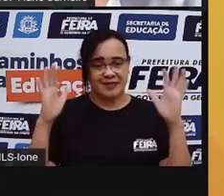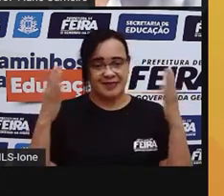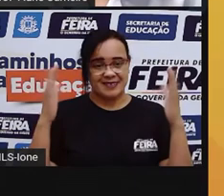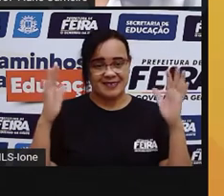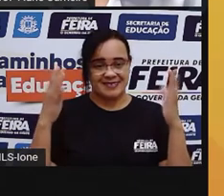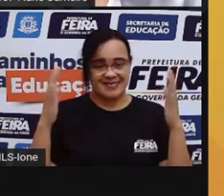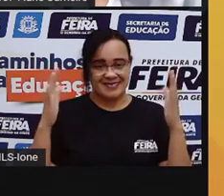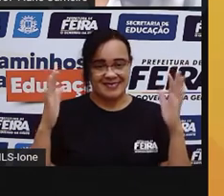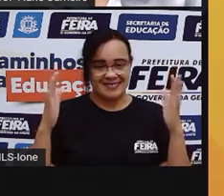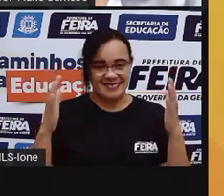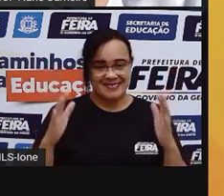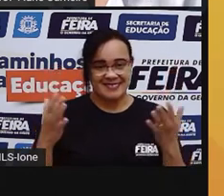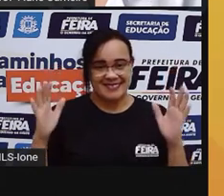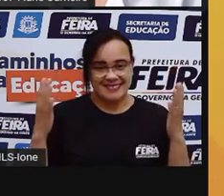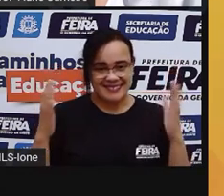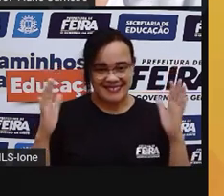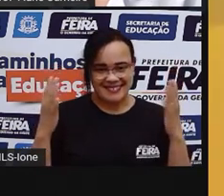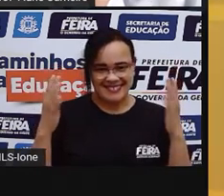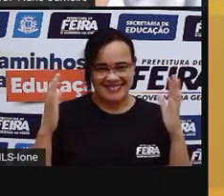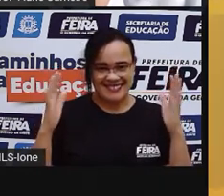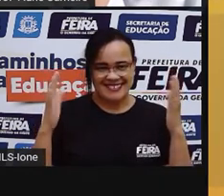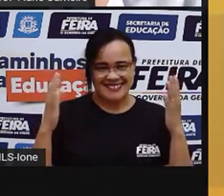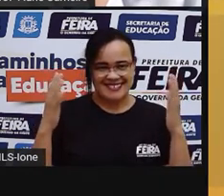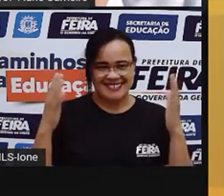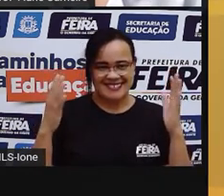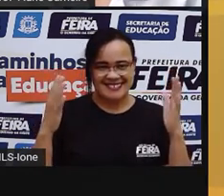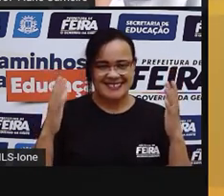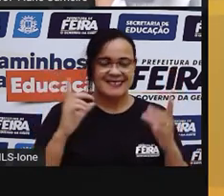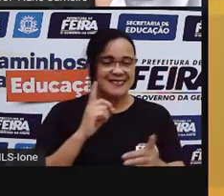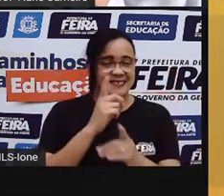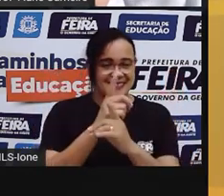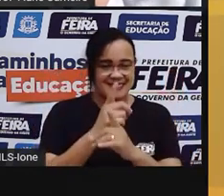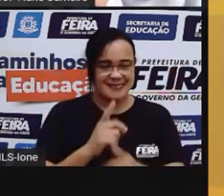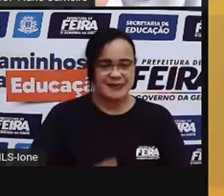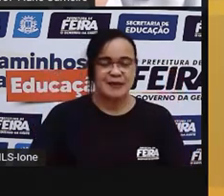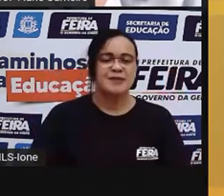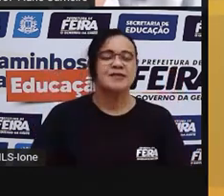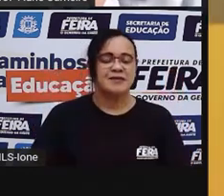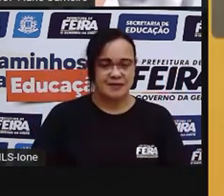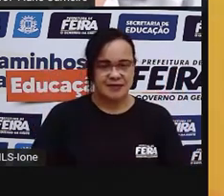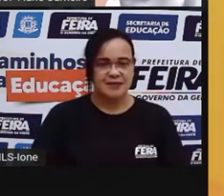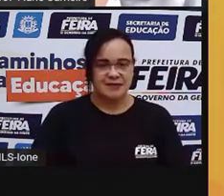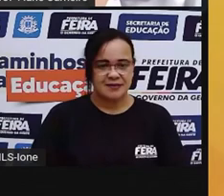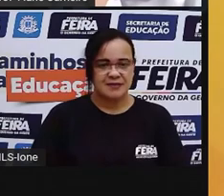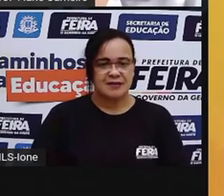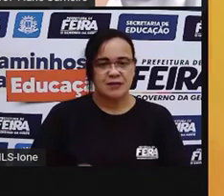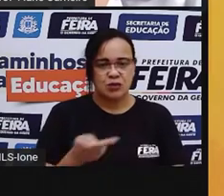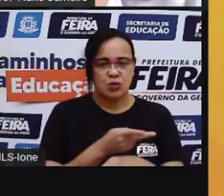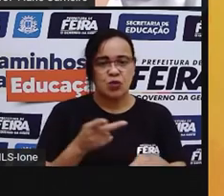de abrir ela. Olha só, achamos. Vou procurar outra, hein?